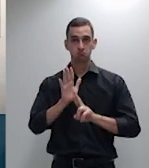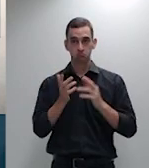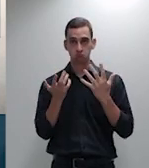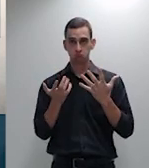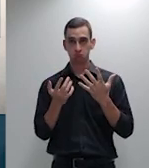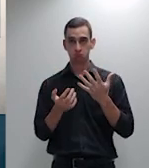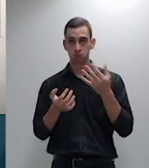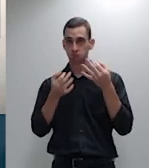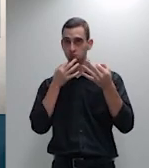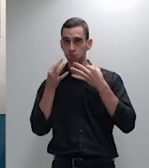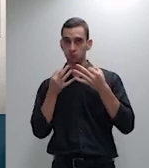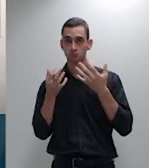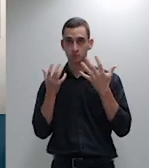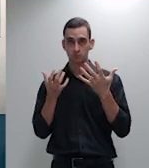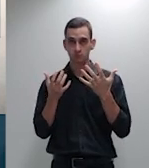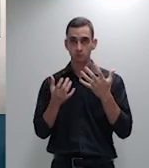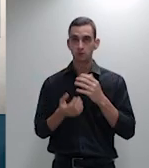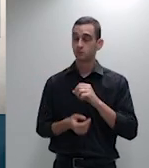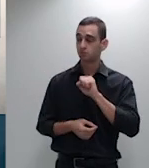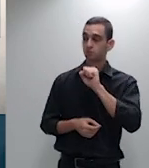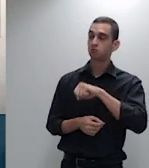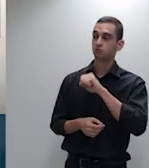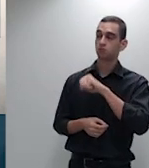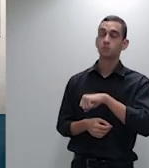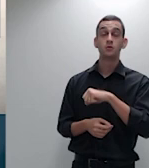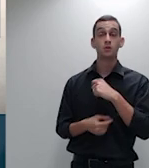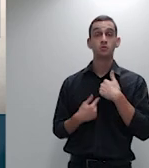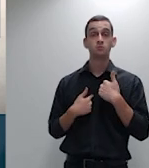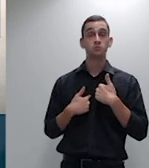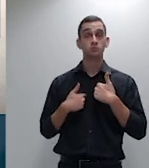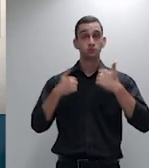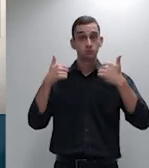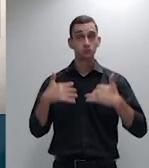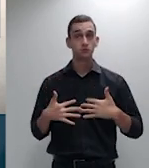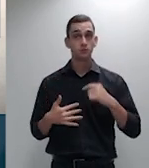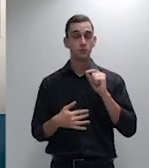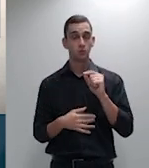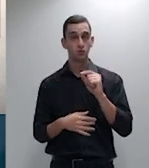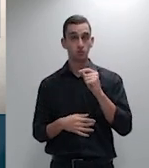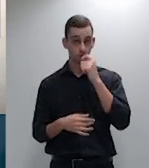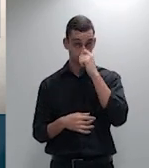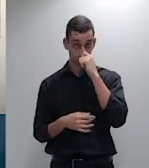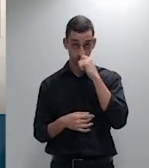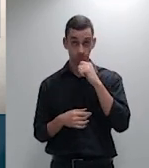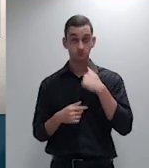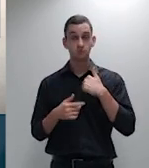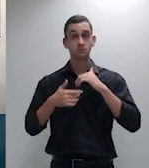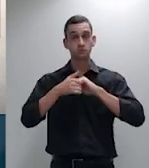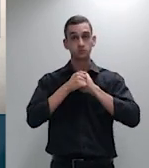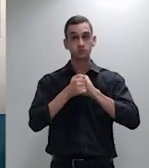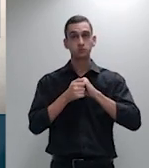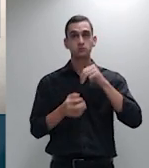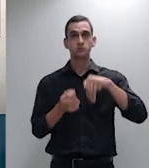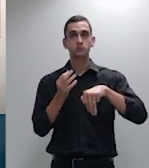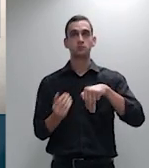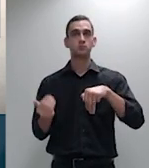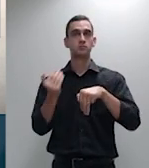como eu procurei eu cumprimento inicialmente o ministro Salomão pelo bem lançado voto realmente